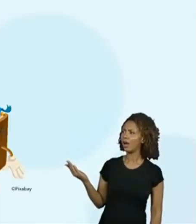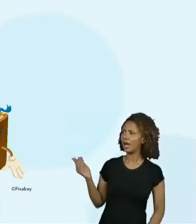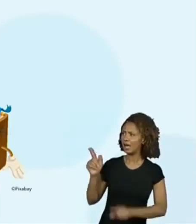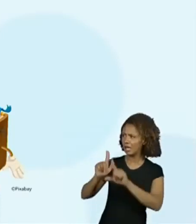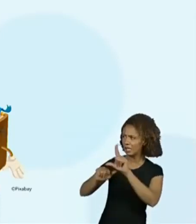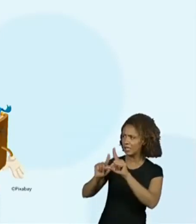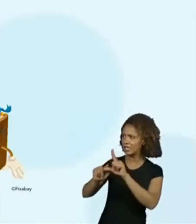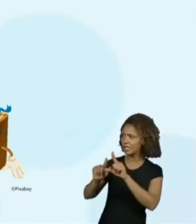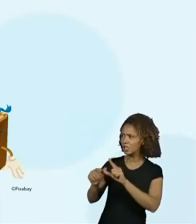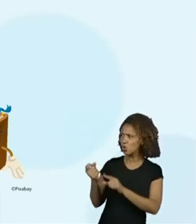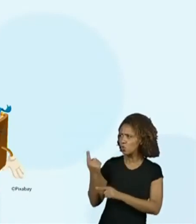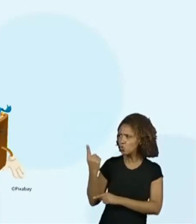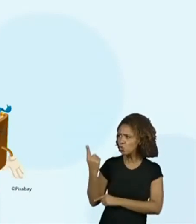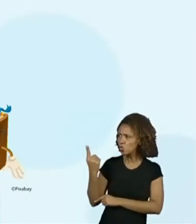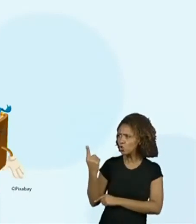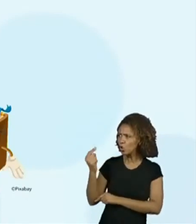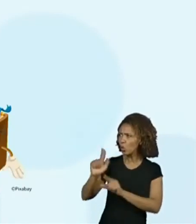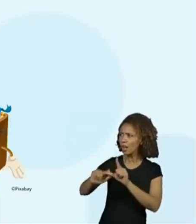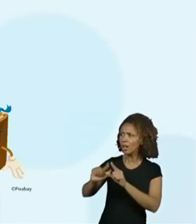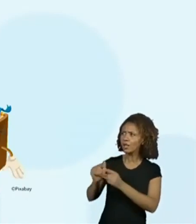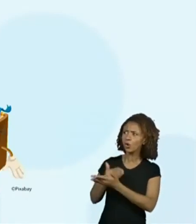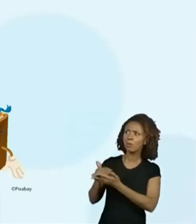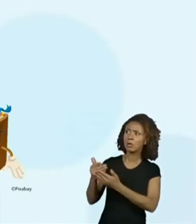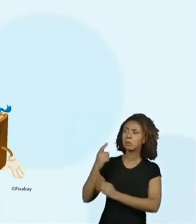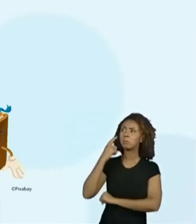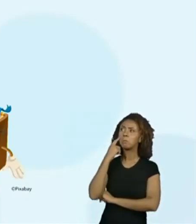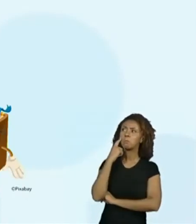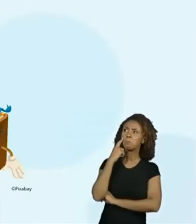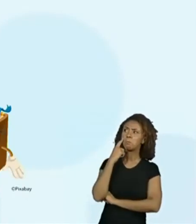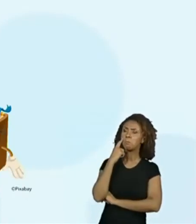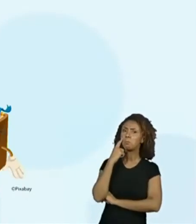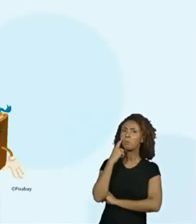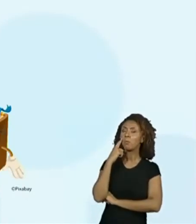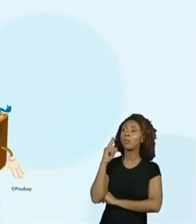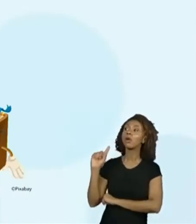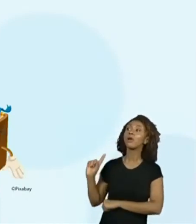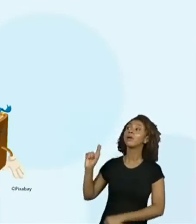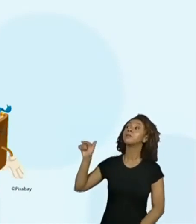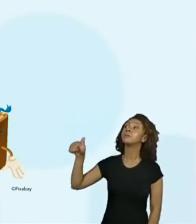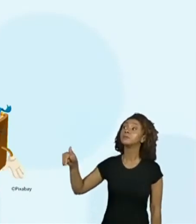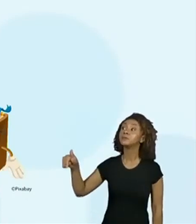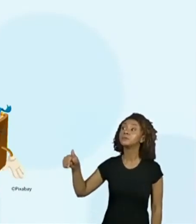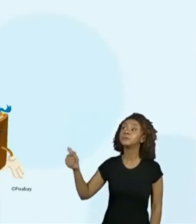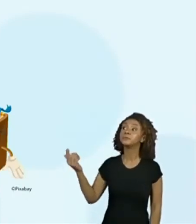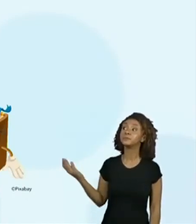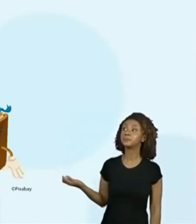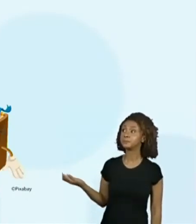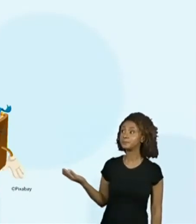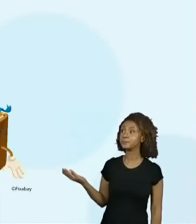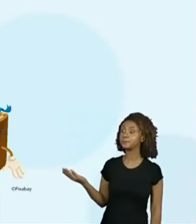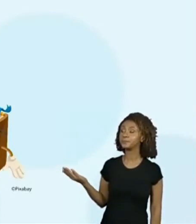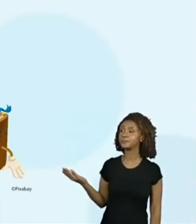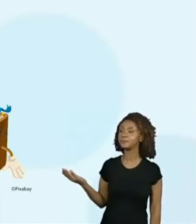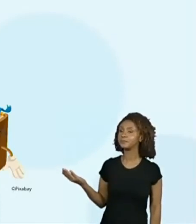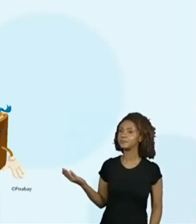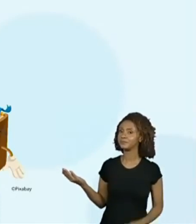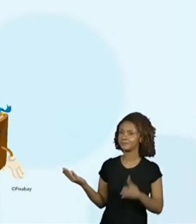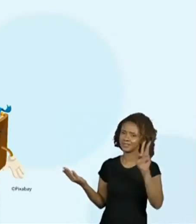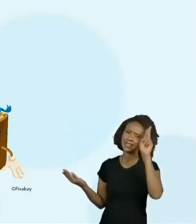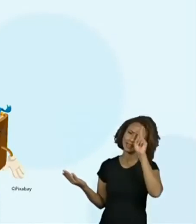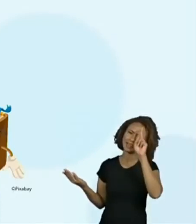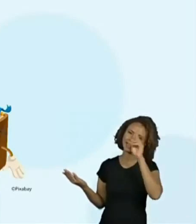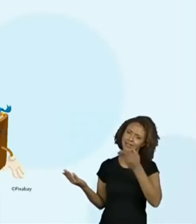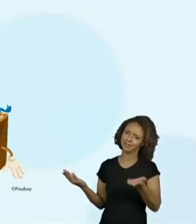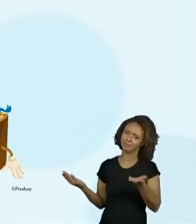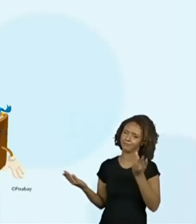letra? Não sei, olha. E o próximo nome, que também vocês nem lembram fácil,